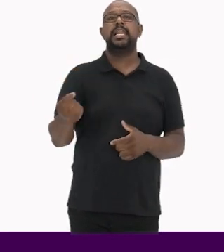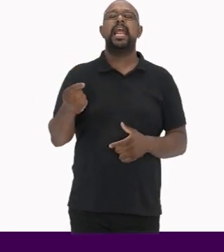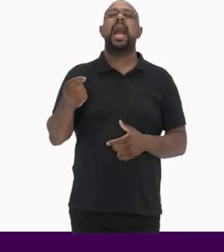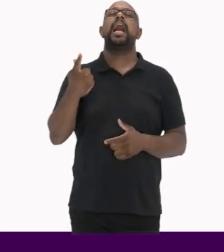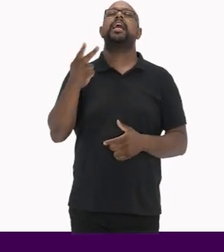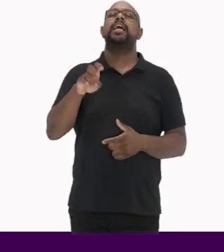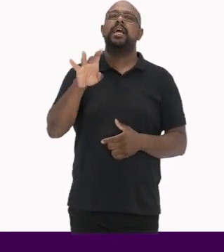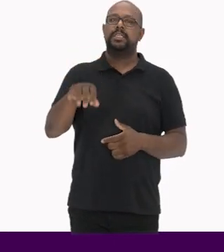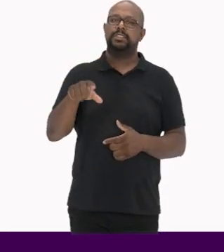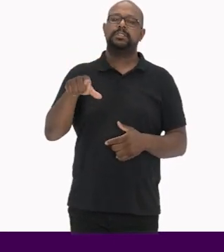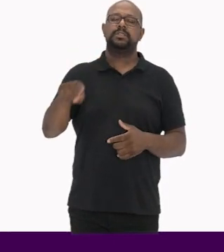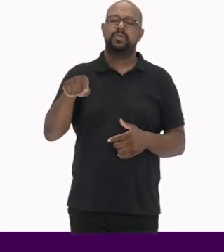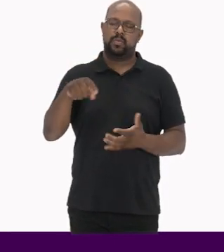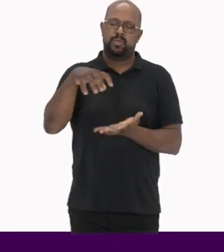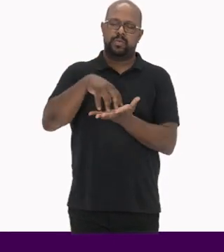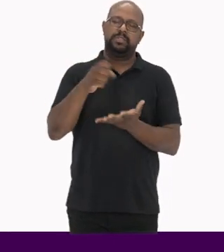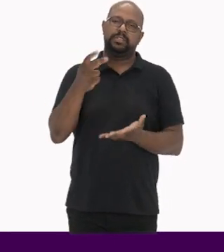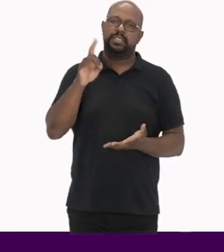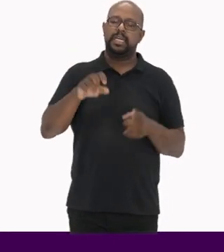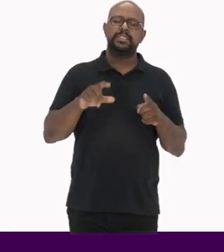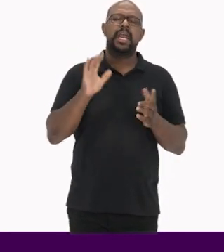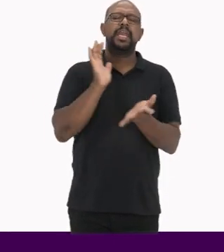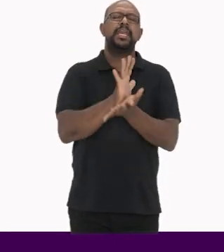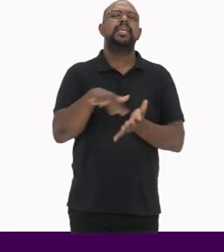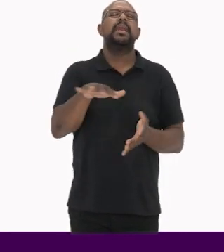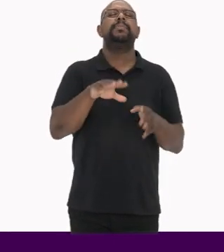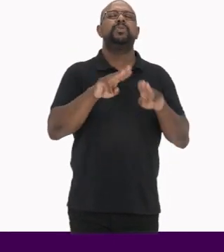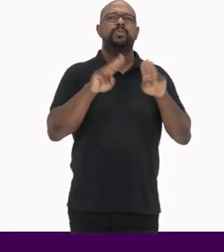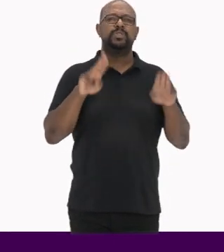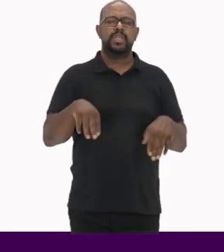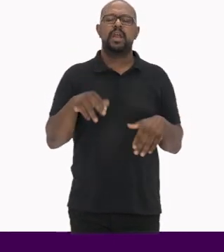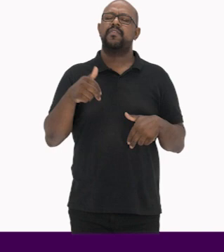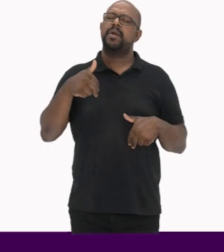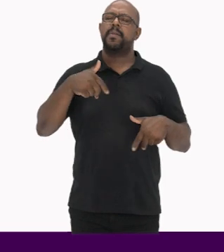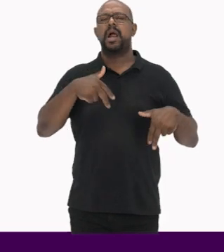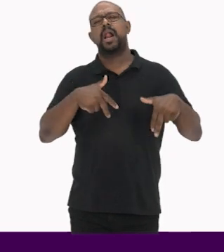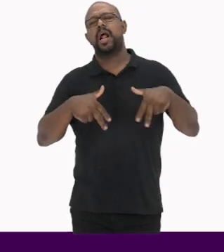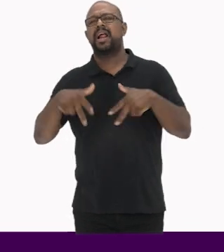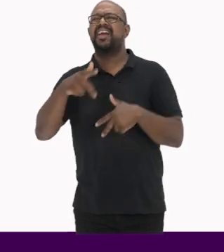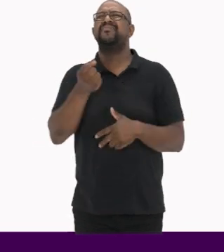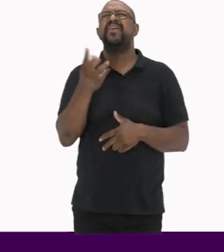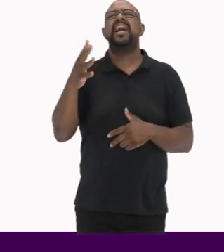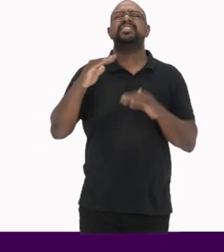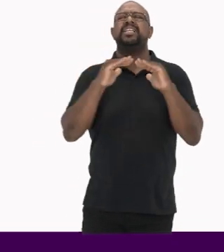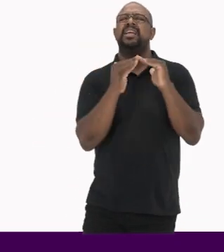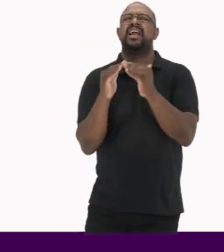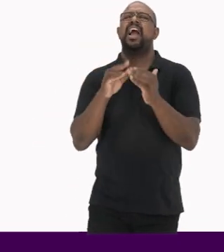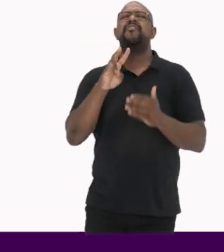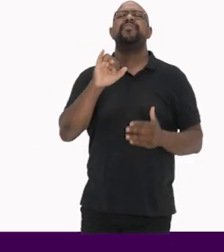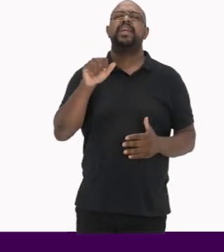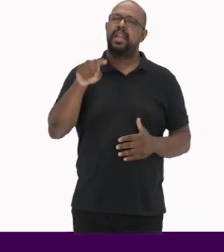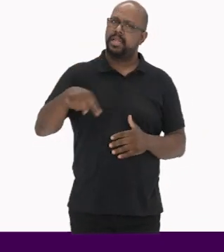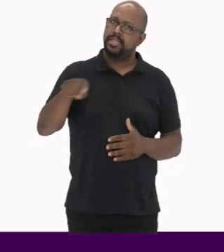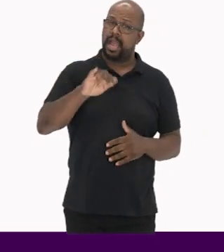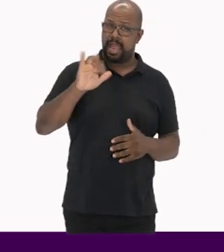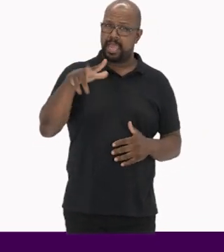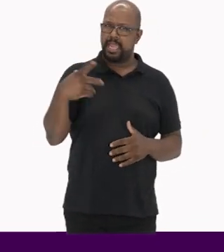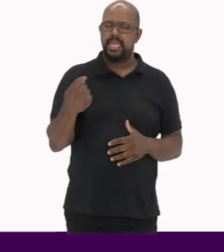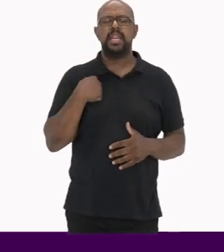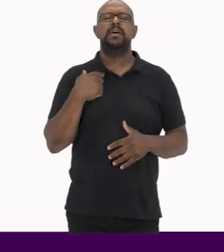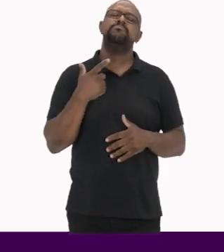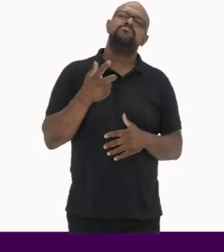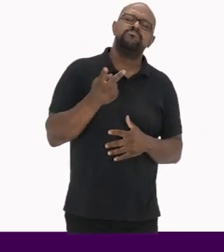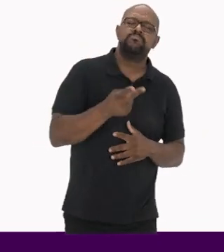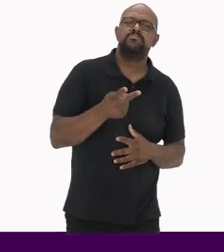sede na Vila dos Rios A equipe do museu fez uma caminhada em várias vilas da ilha Para